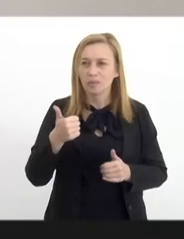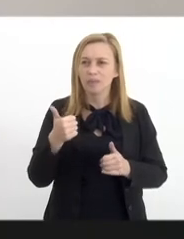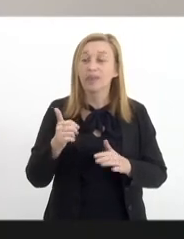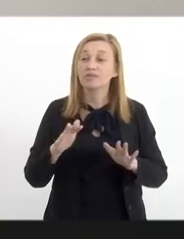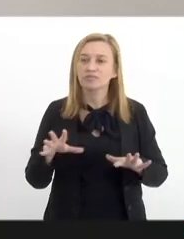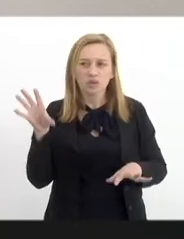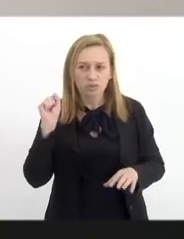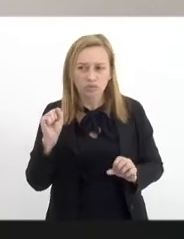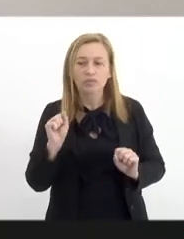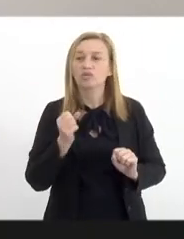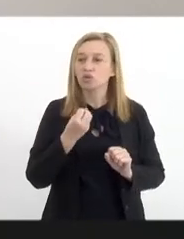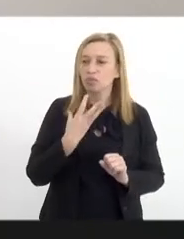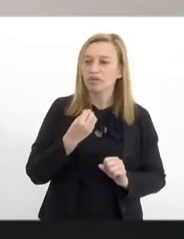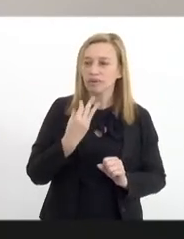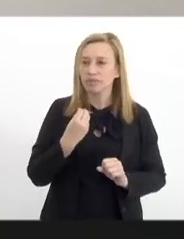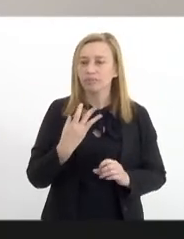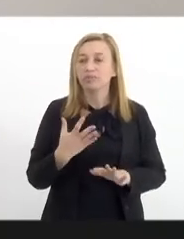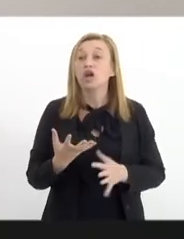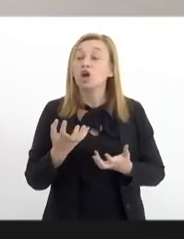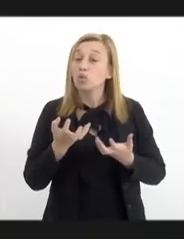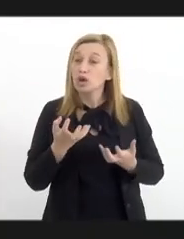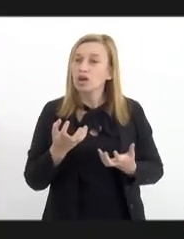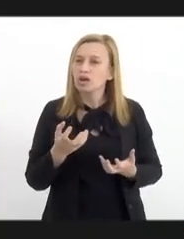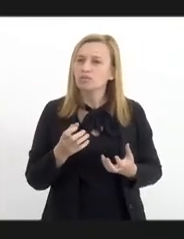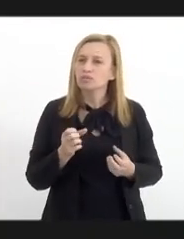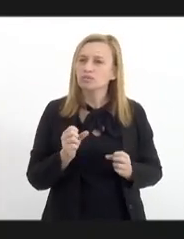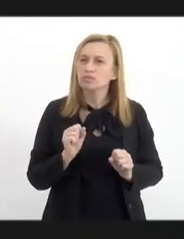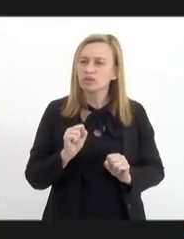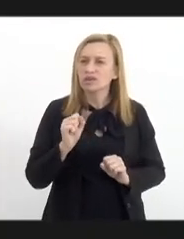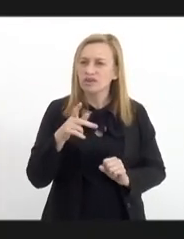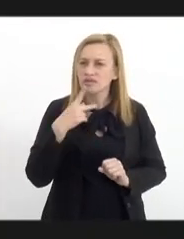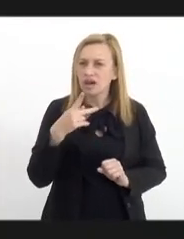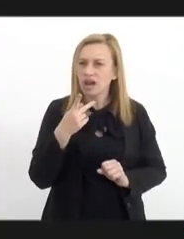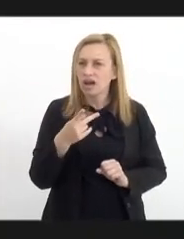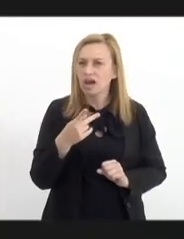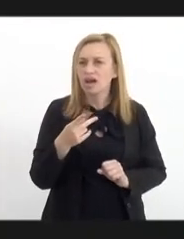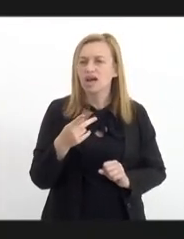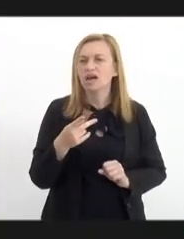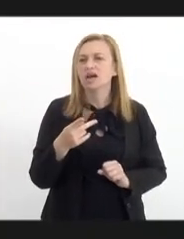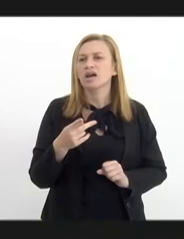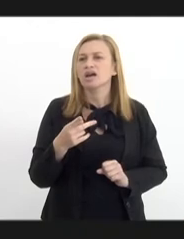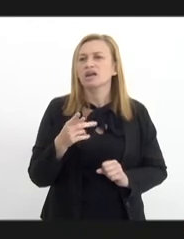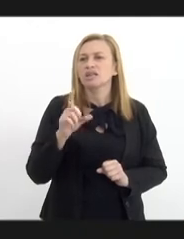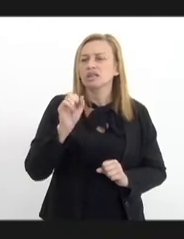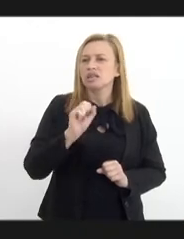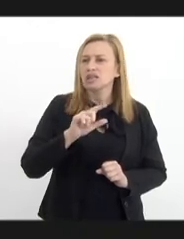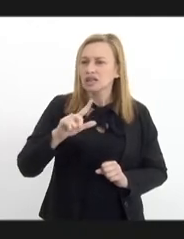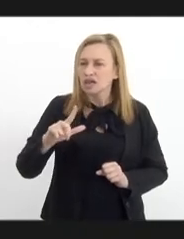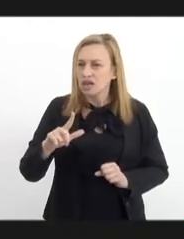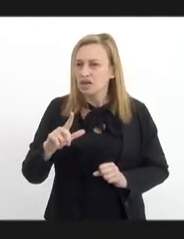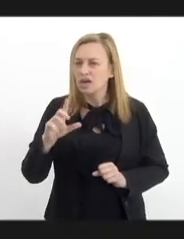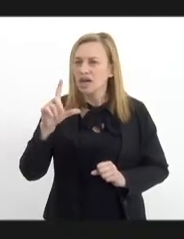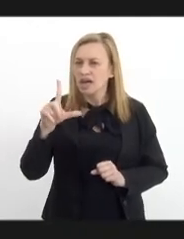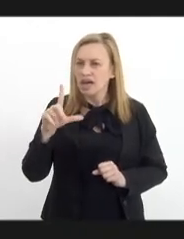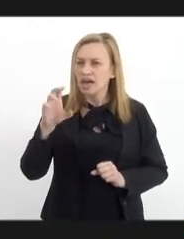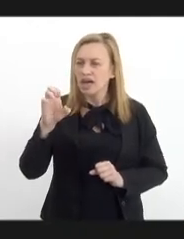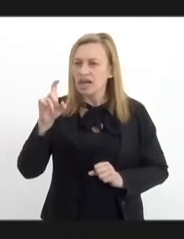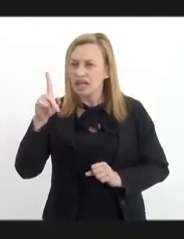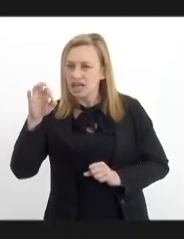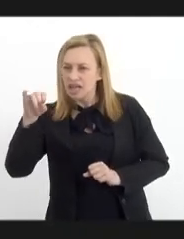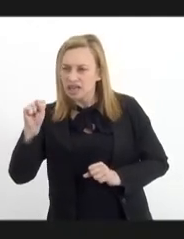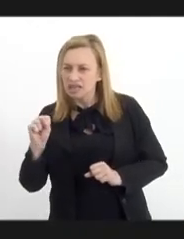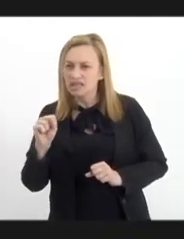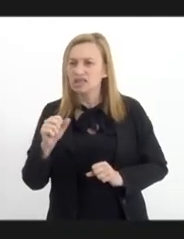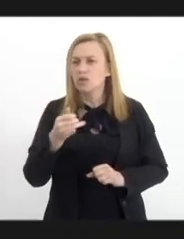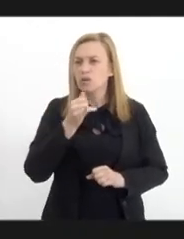Ouço bem, eu quero poder exemplificar um pouco as falhas do Daniel Elia, das doutoras do MP, trazer como exemplo um